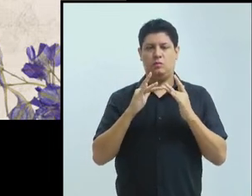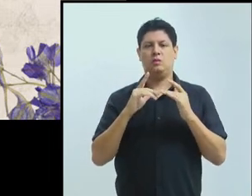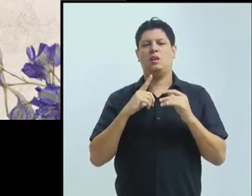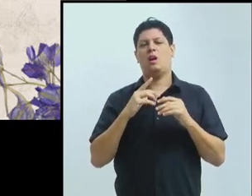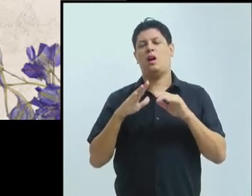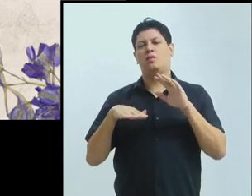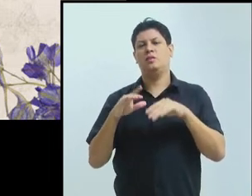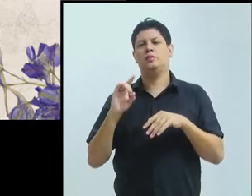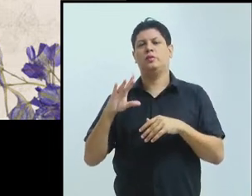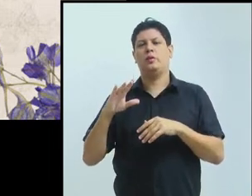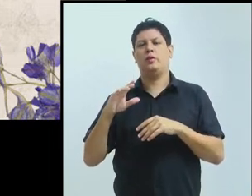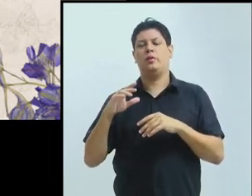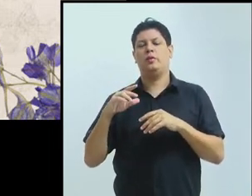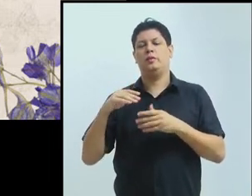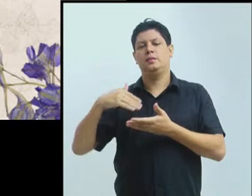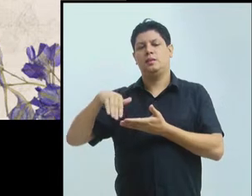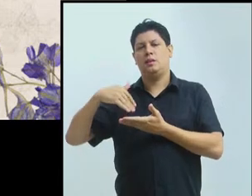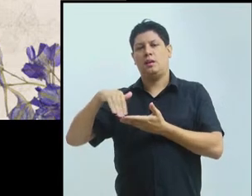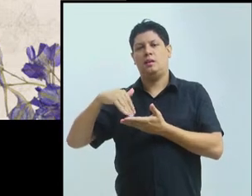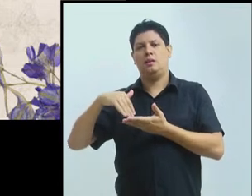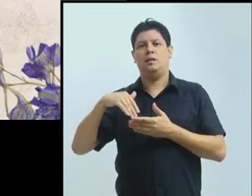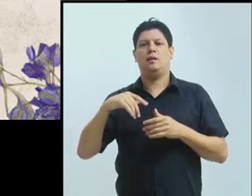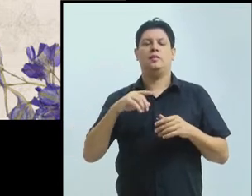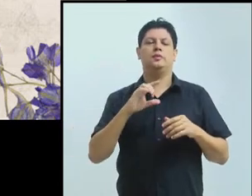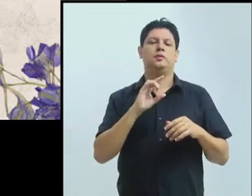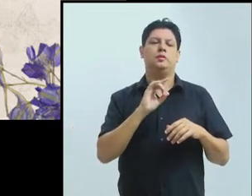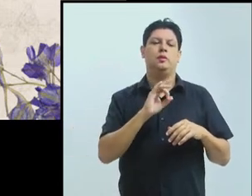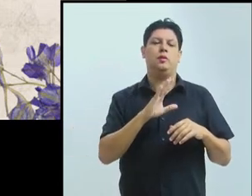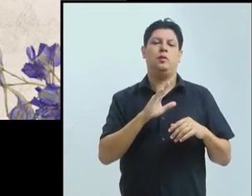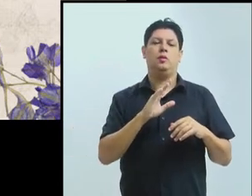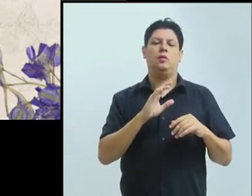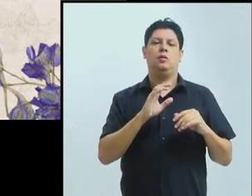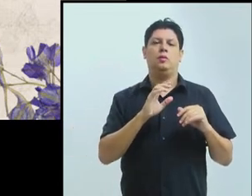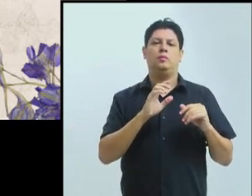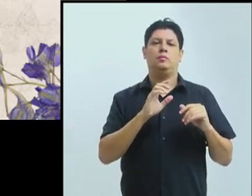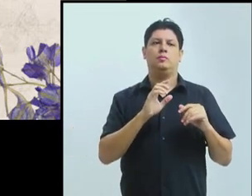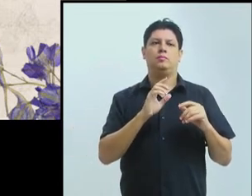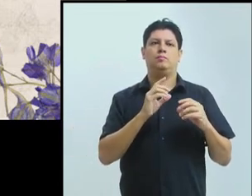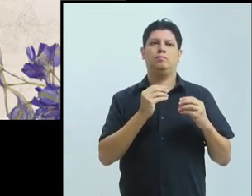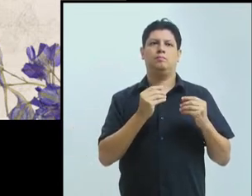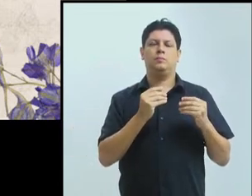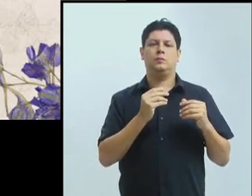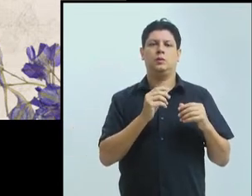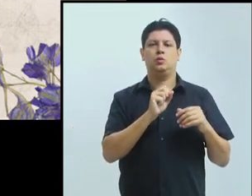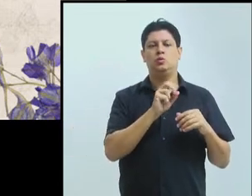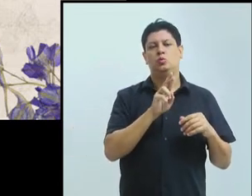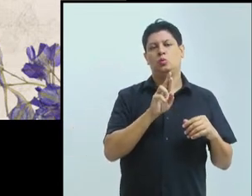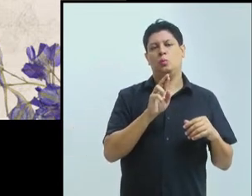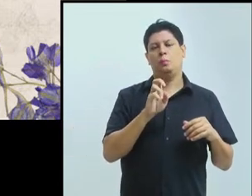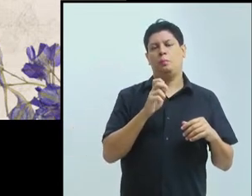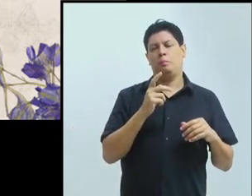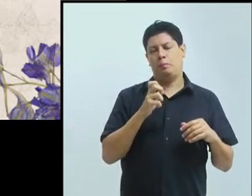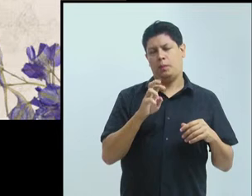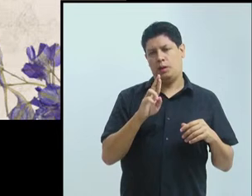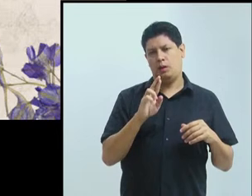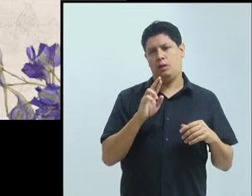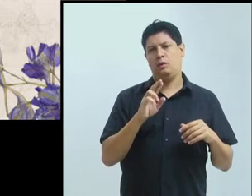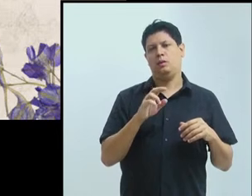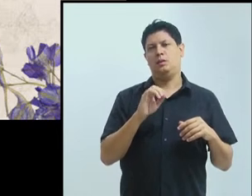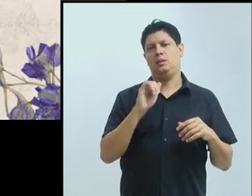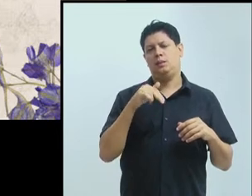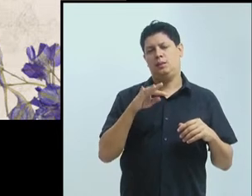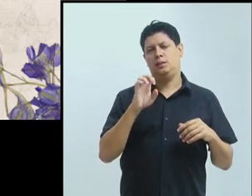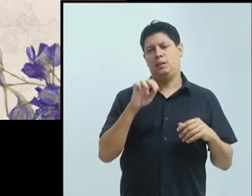outras têm uma superintendência. Mas, pró-reitoria, somente cinco instituições, das 68 que